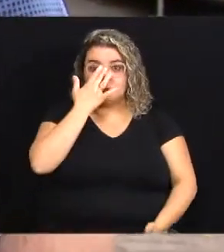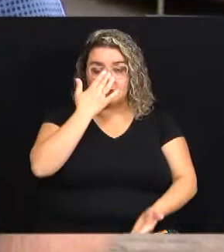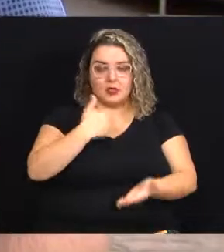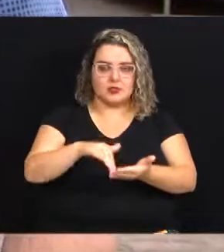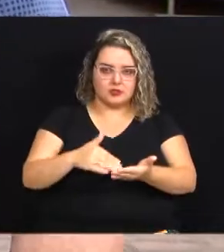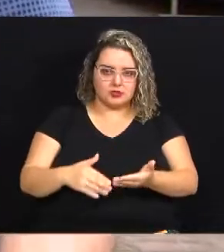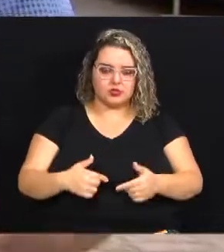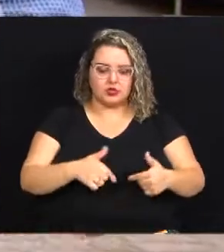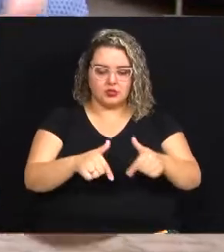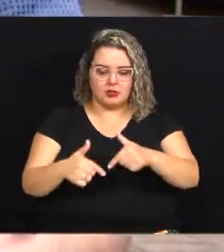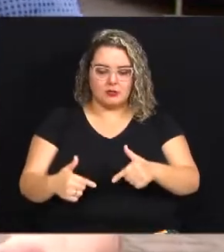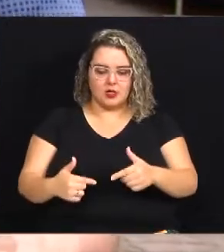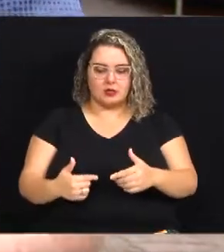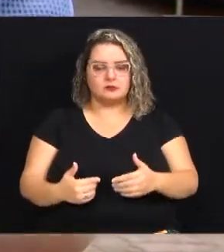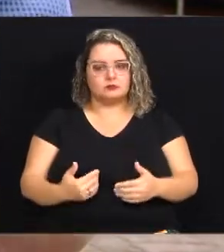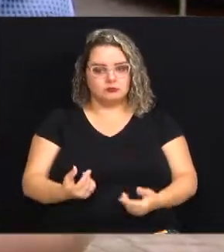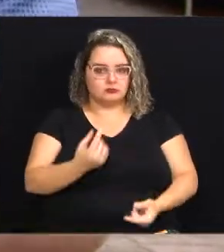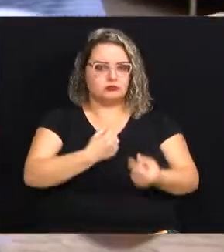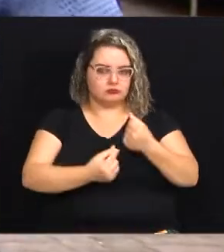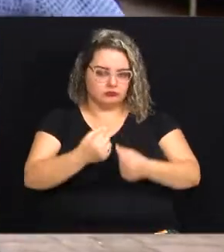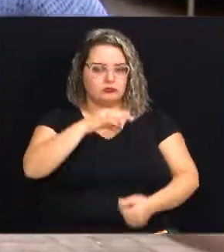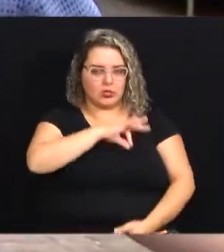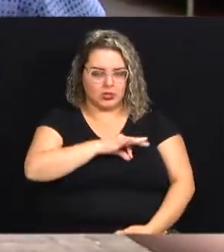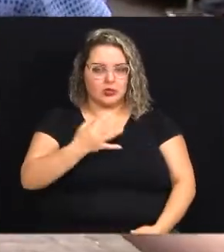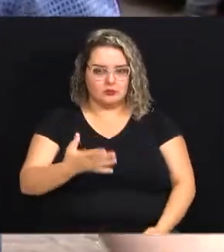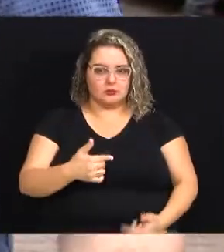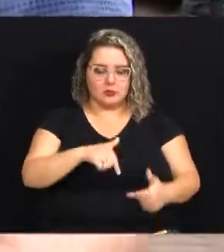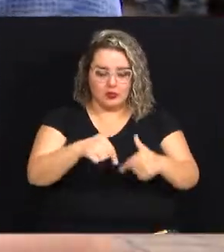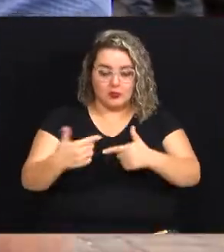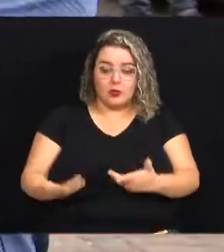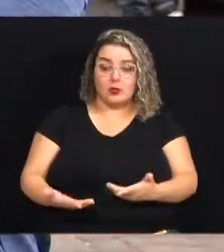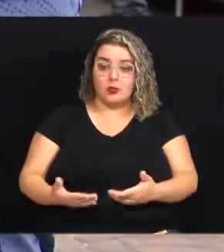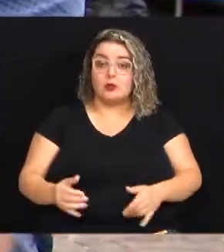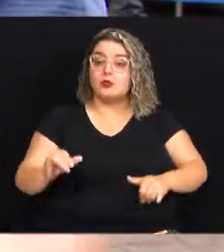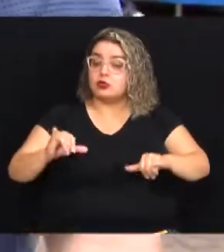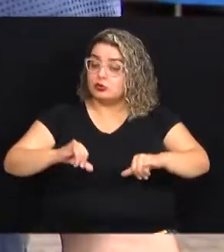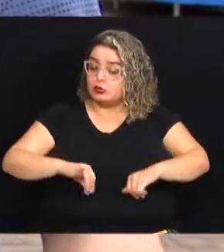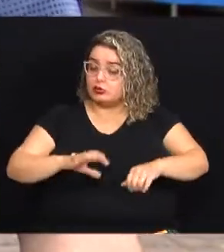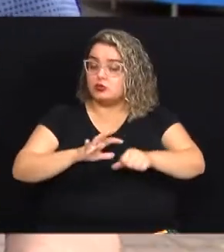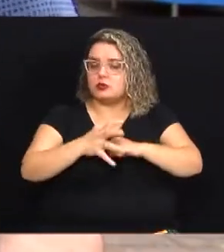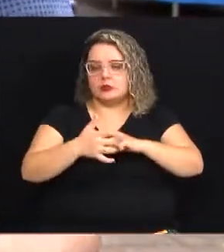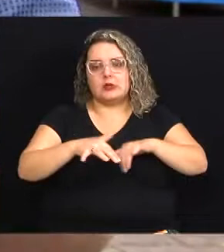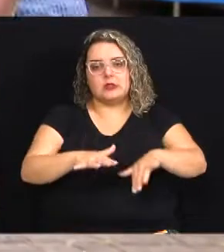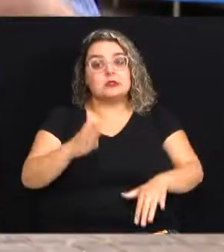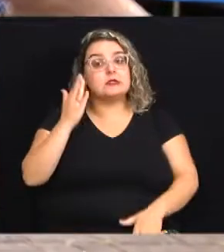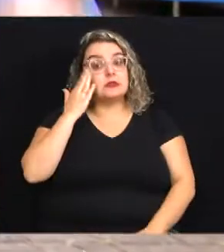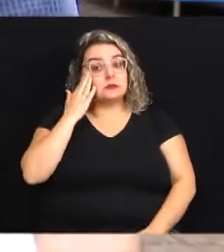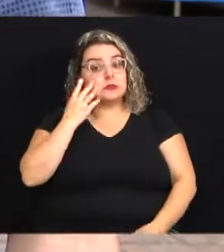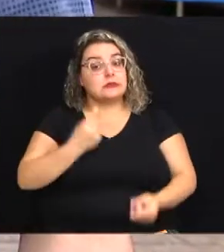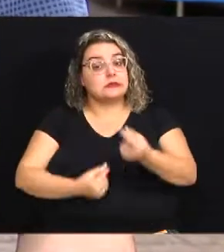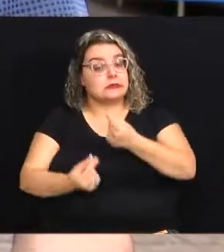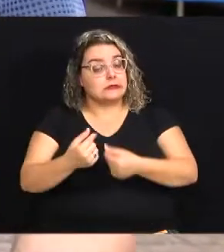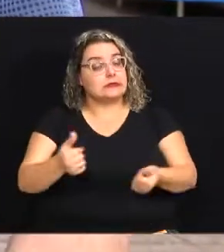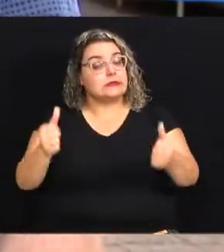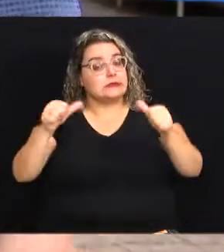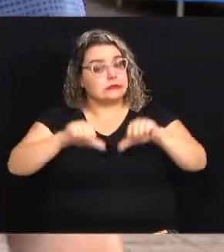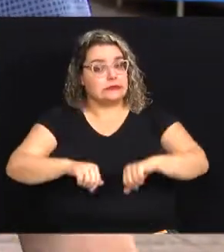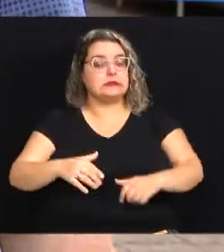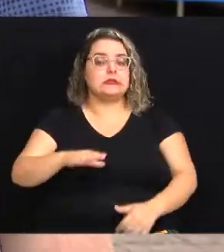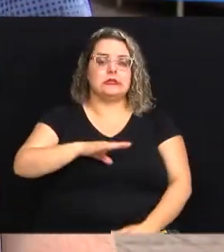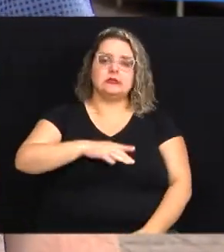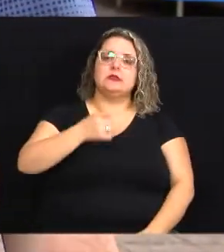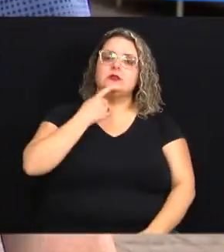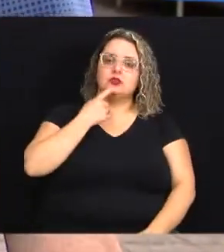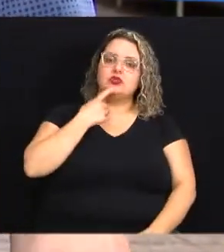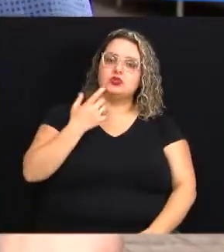Secretaria de Trabalho e Renda tem se empenhado muito principalmente devido ao que nós sofremos com a pandemia. Nós sabemos da crise econômica que existe na